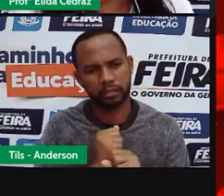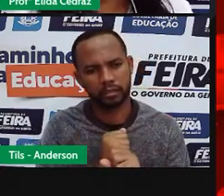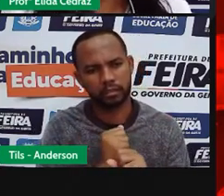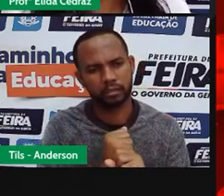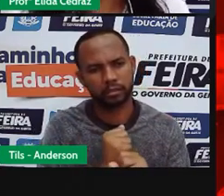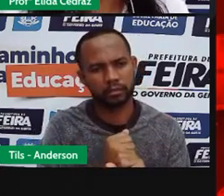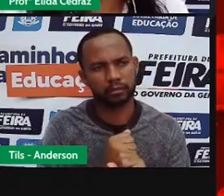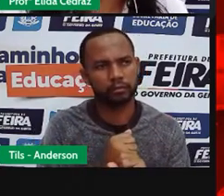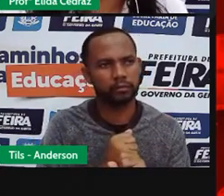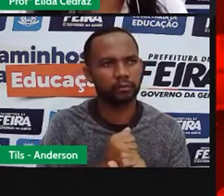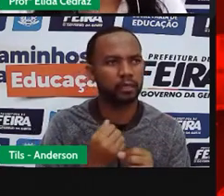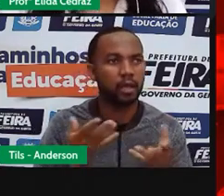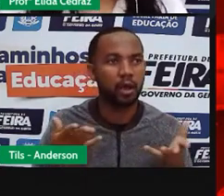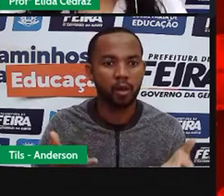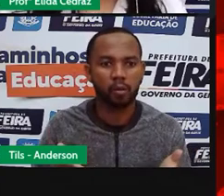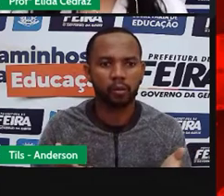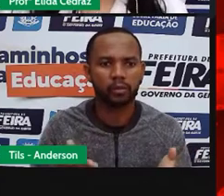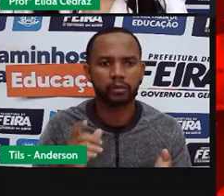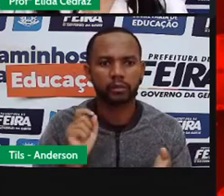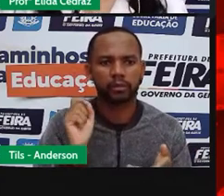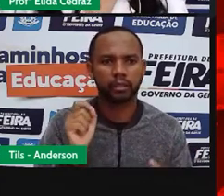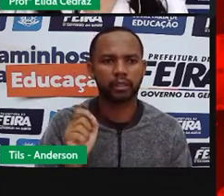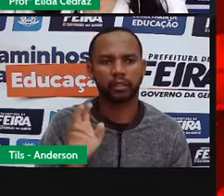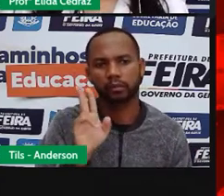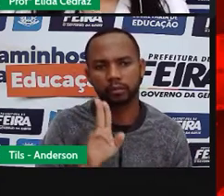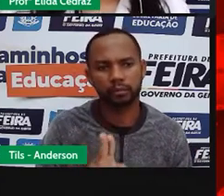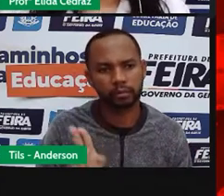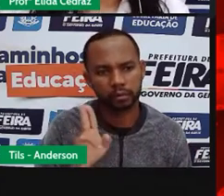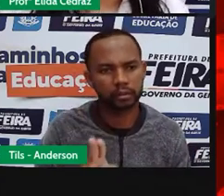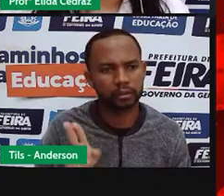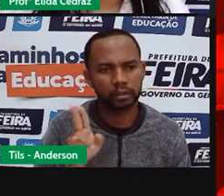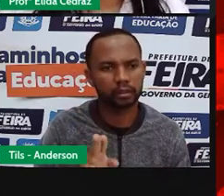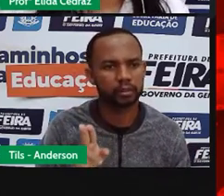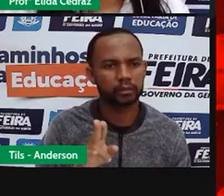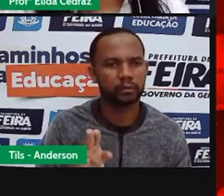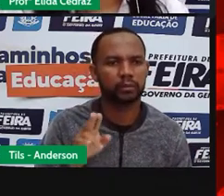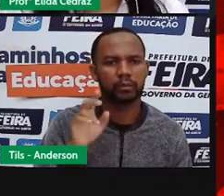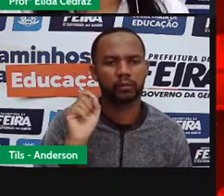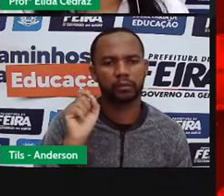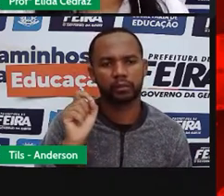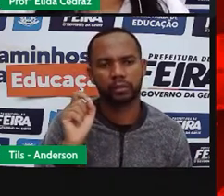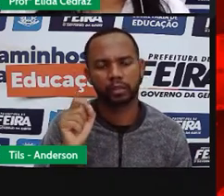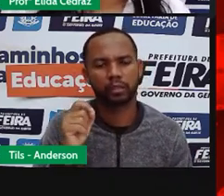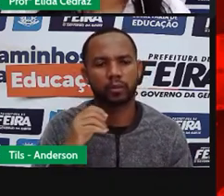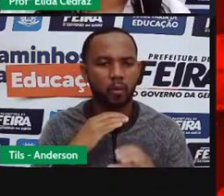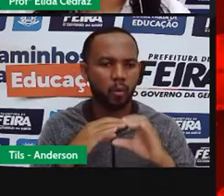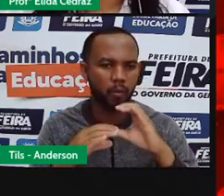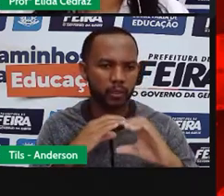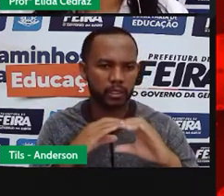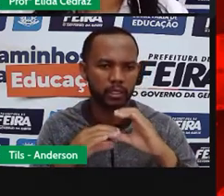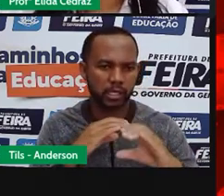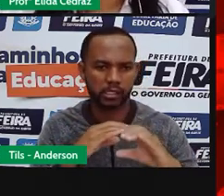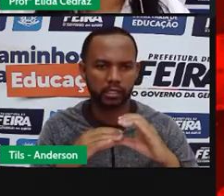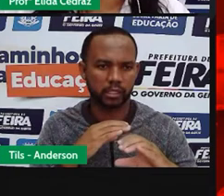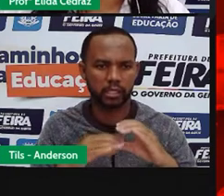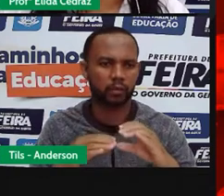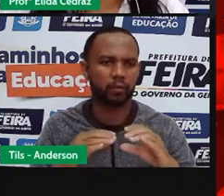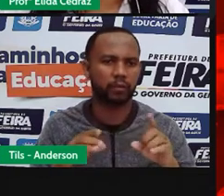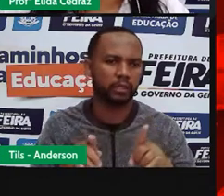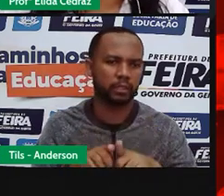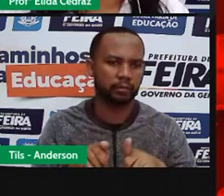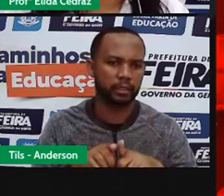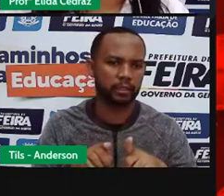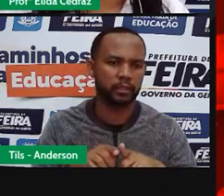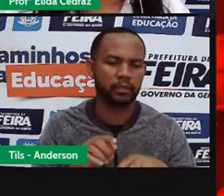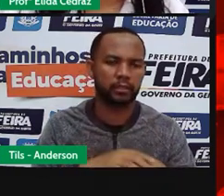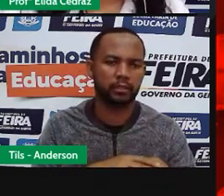2020 até agora, utilizando as ferramentas de comunicação, os instrumentos de